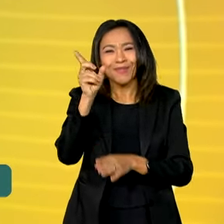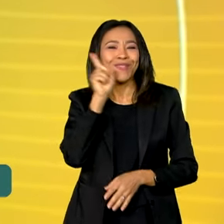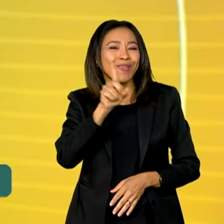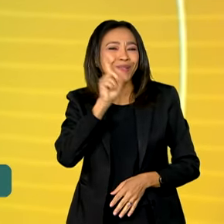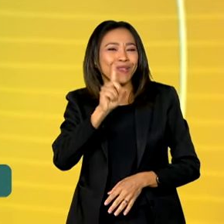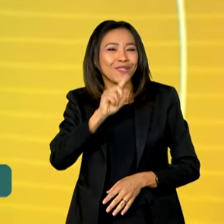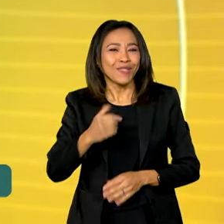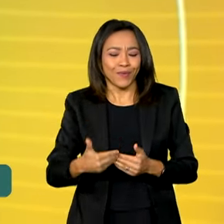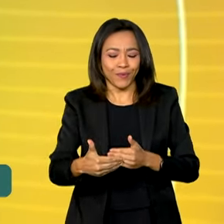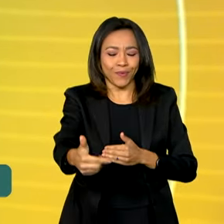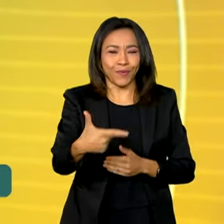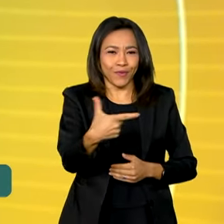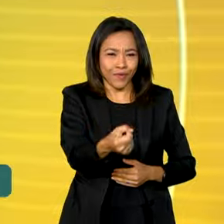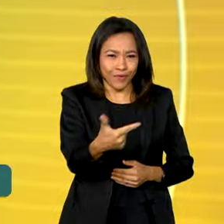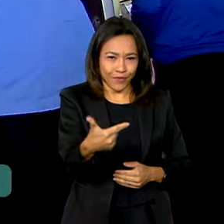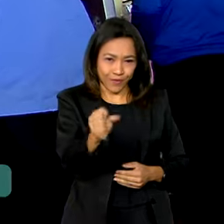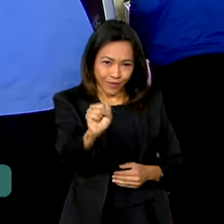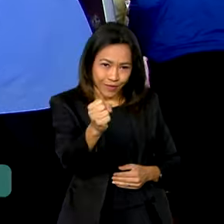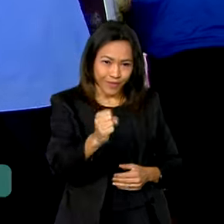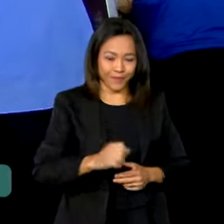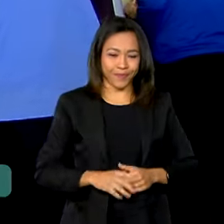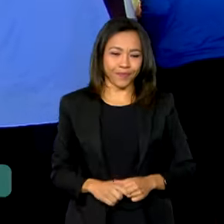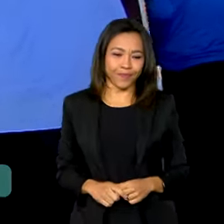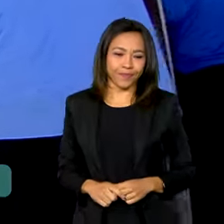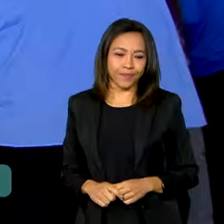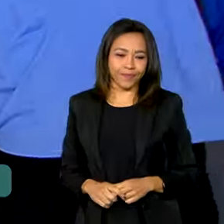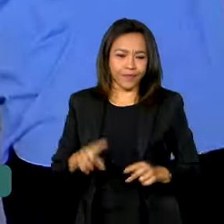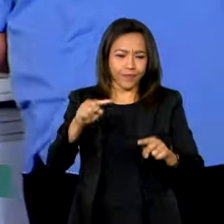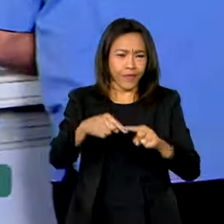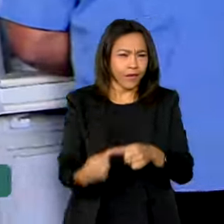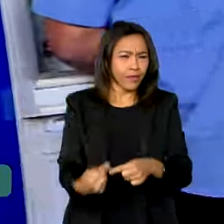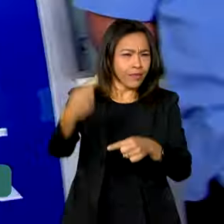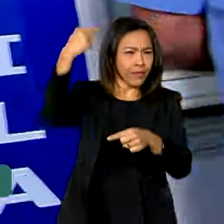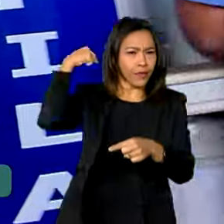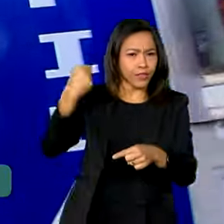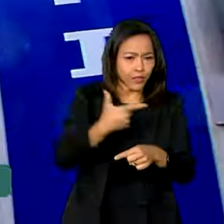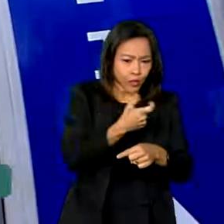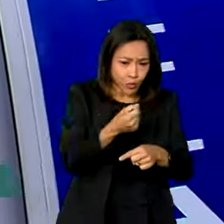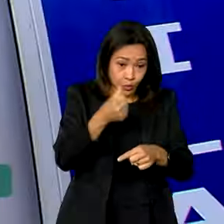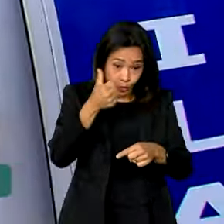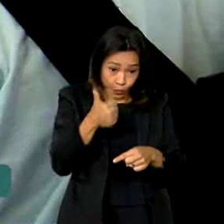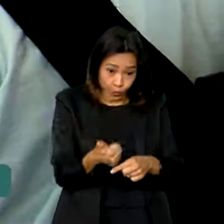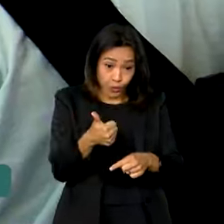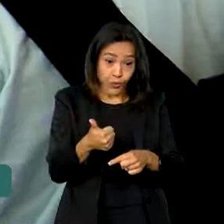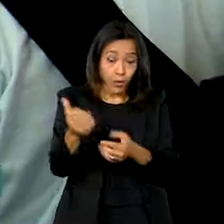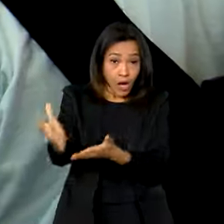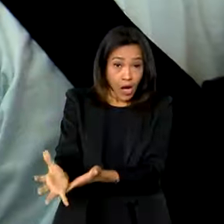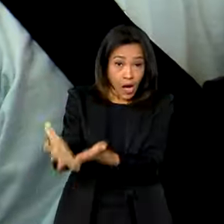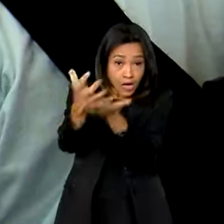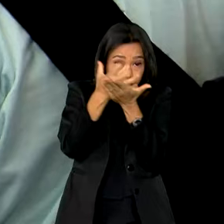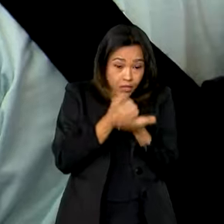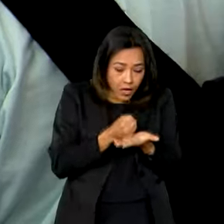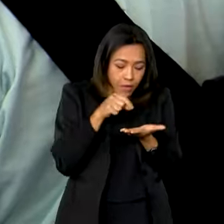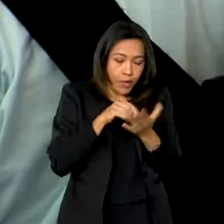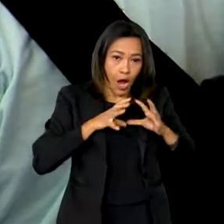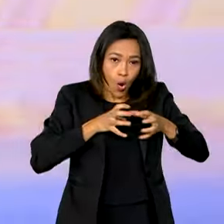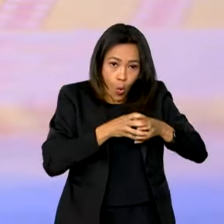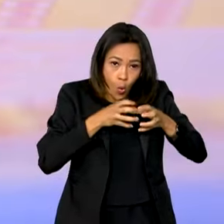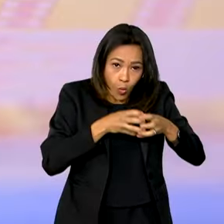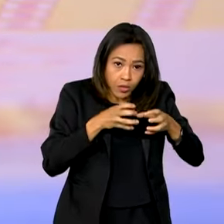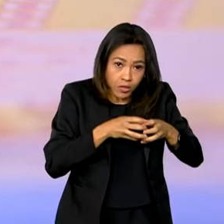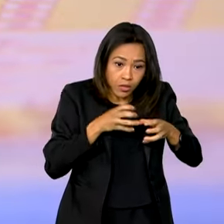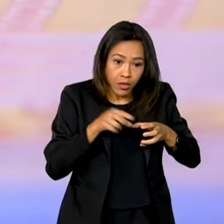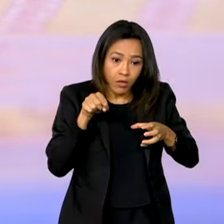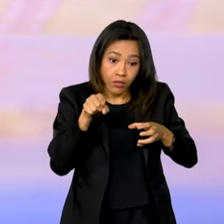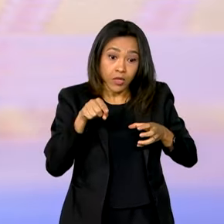em 2028. Desde 2001, o COBE recebe cerca de 2% do valor total